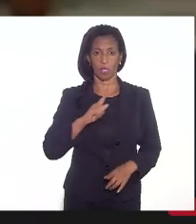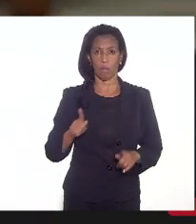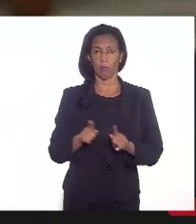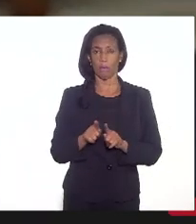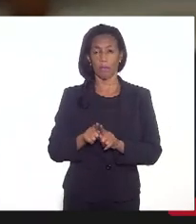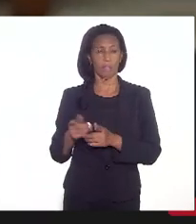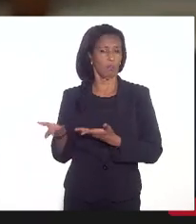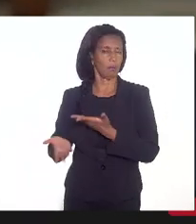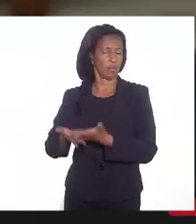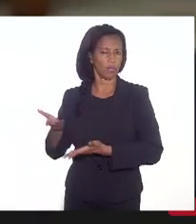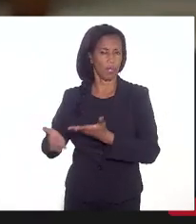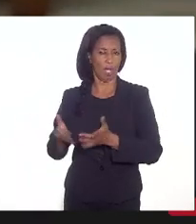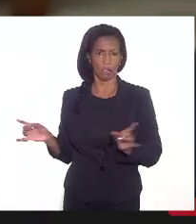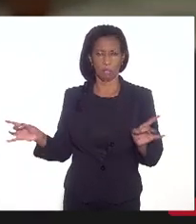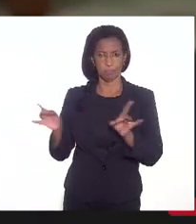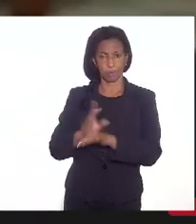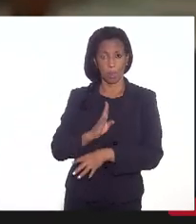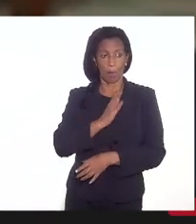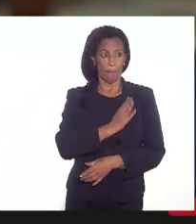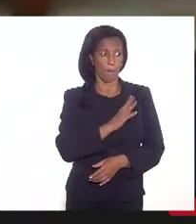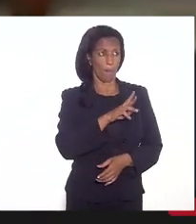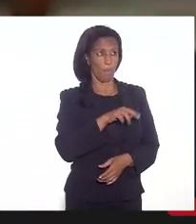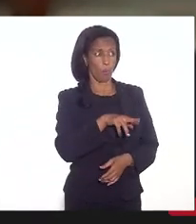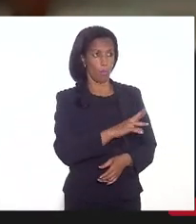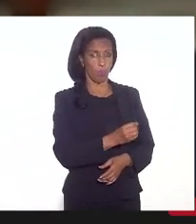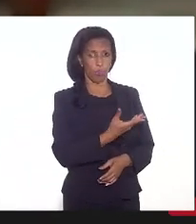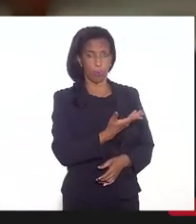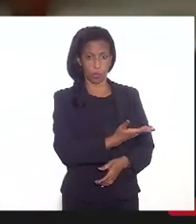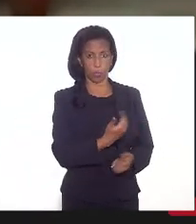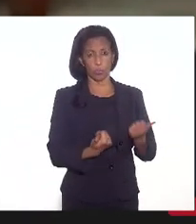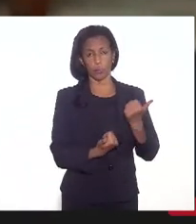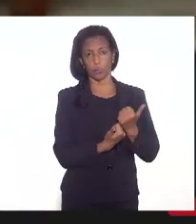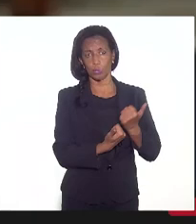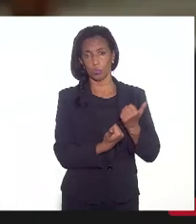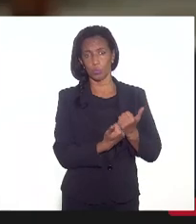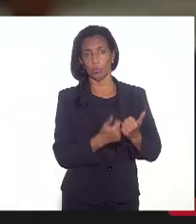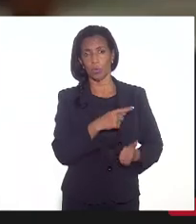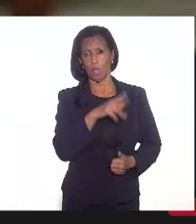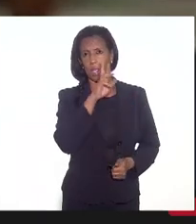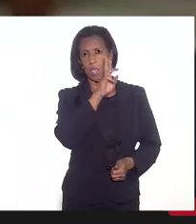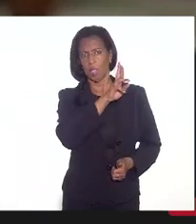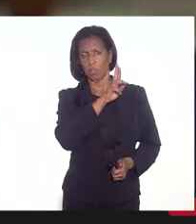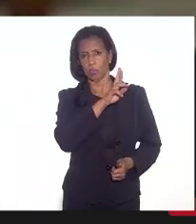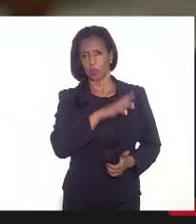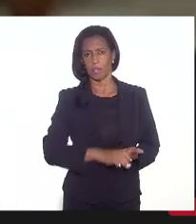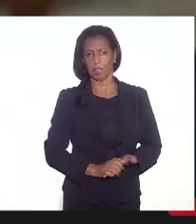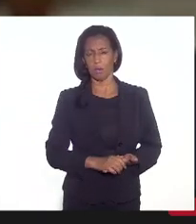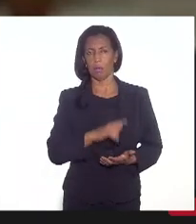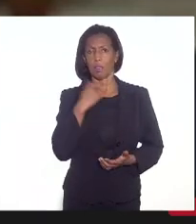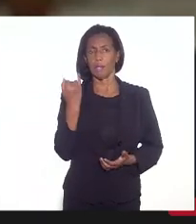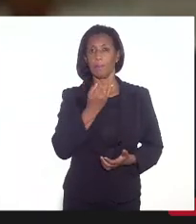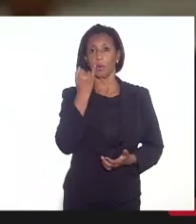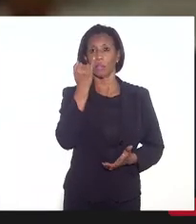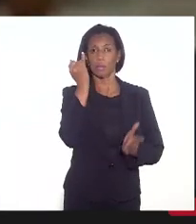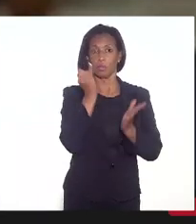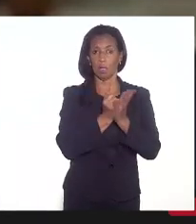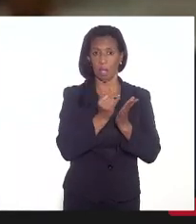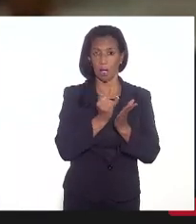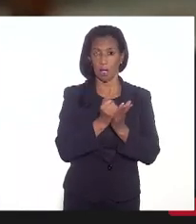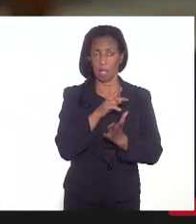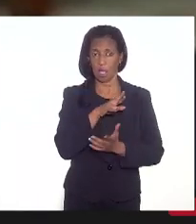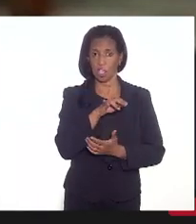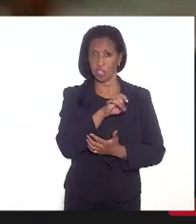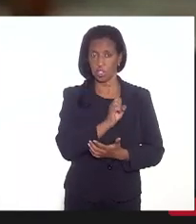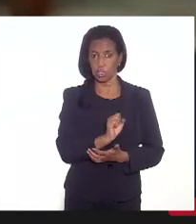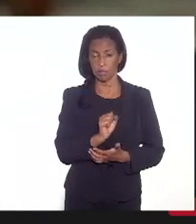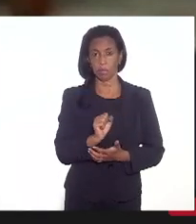dedicada exclusivamente. O Bruno, que é o subsecretário responsável, tamanha a importância do regime. nós